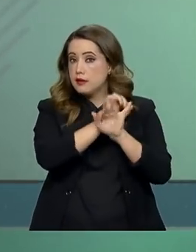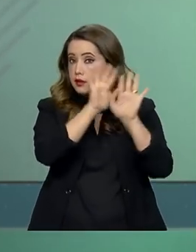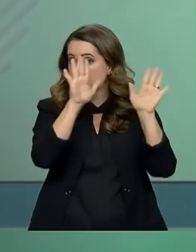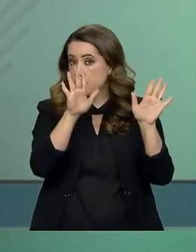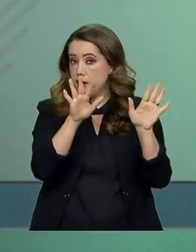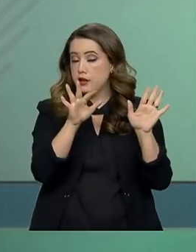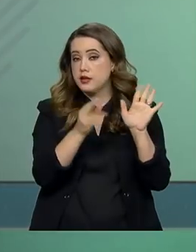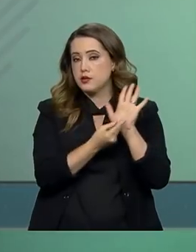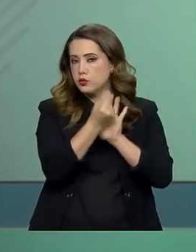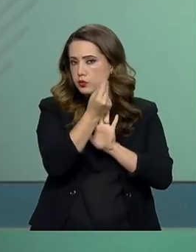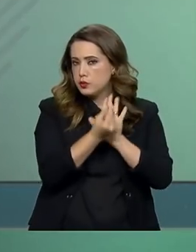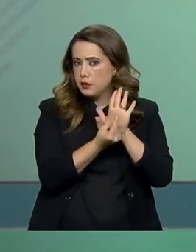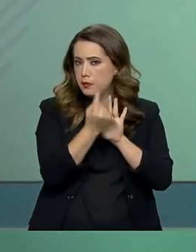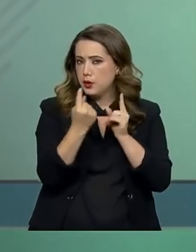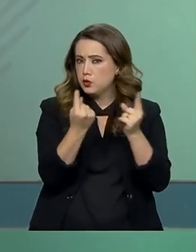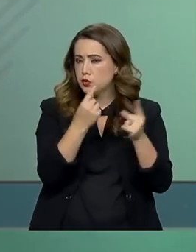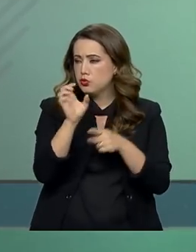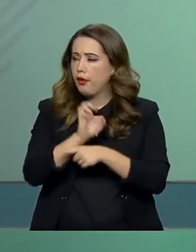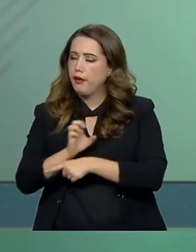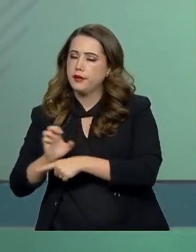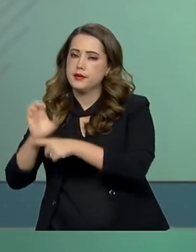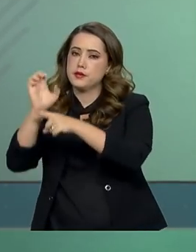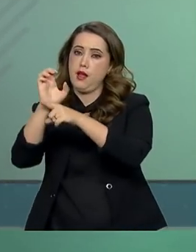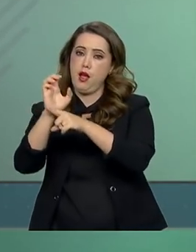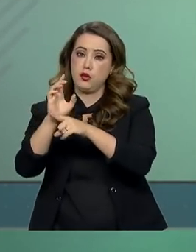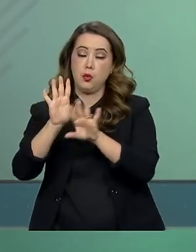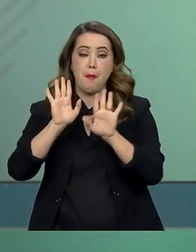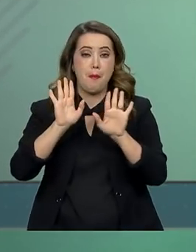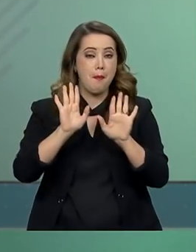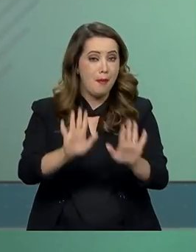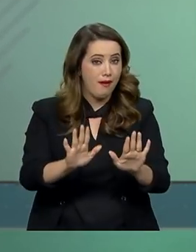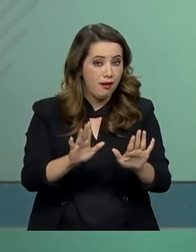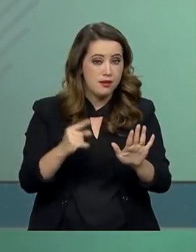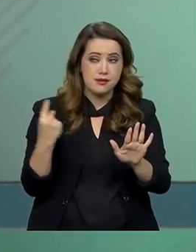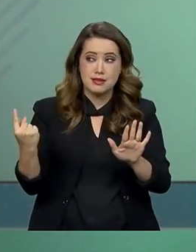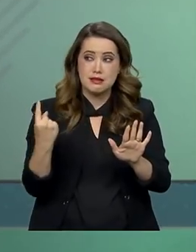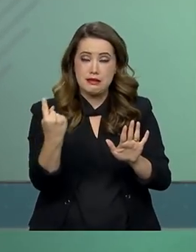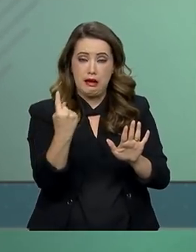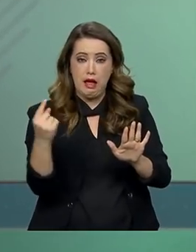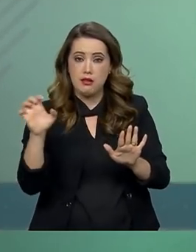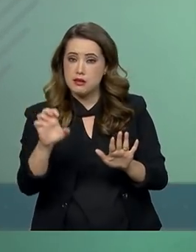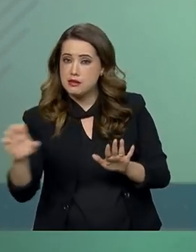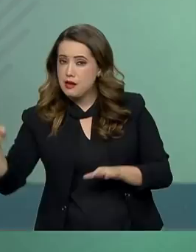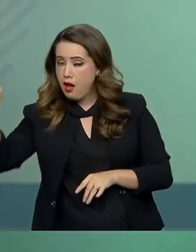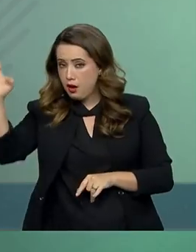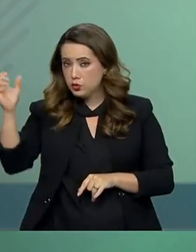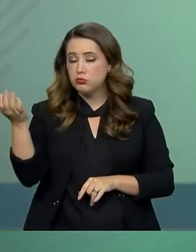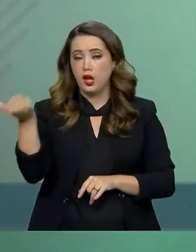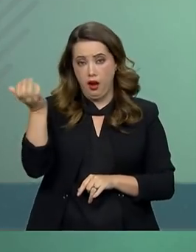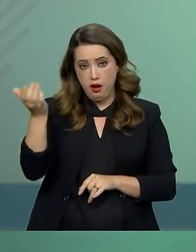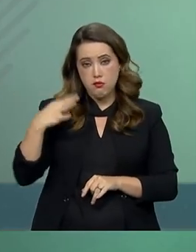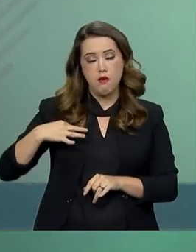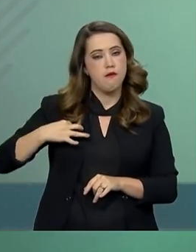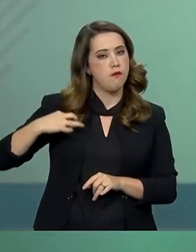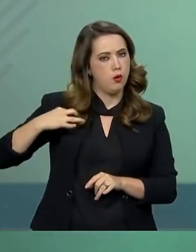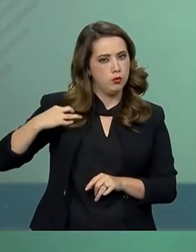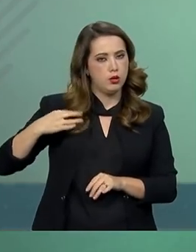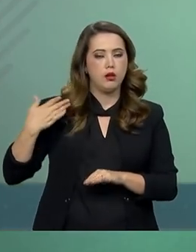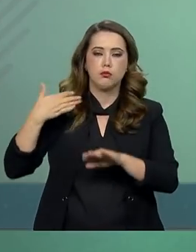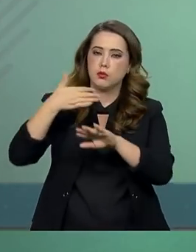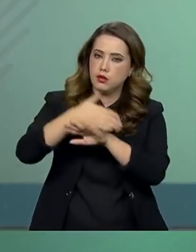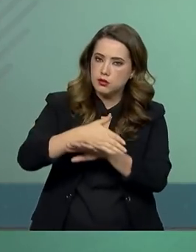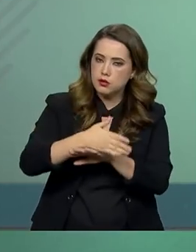cuja adesão é voluntária e tem por finalidade aperfeiçoar a transparência